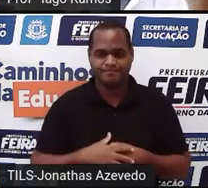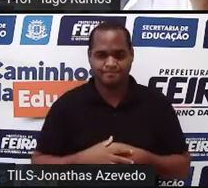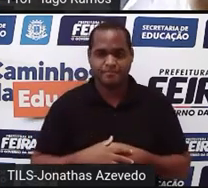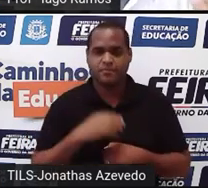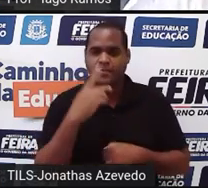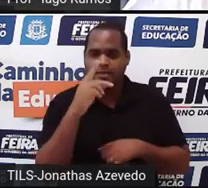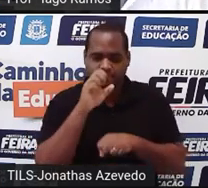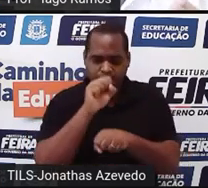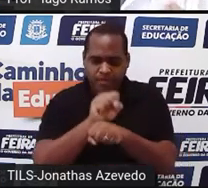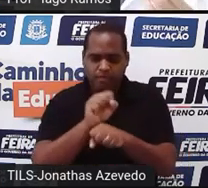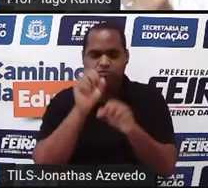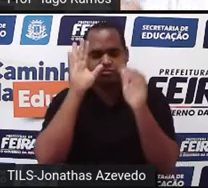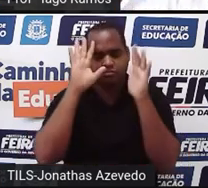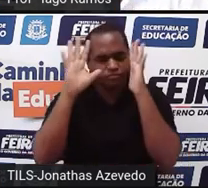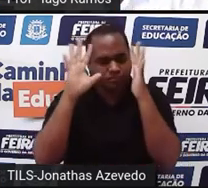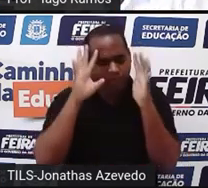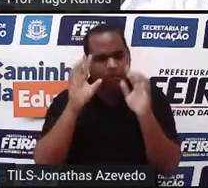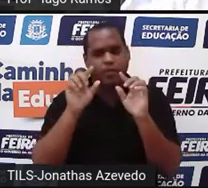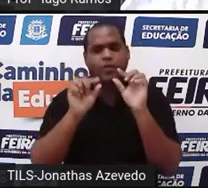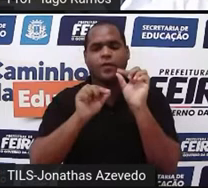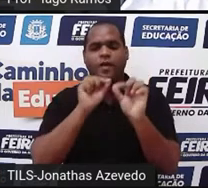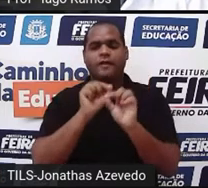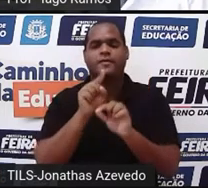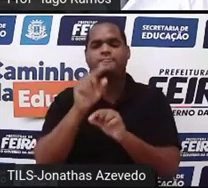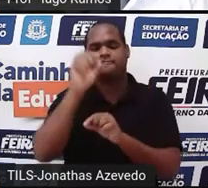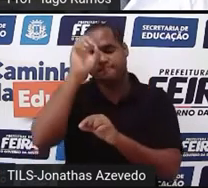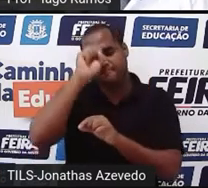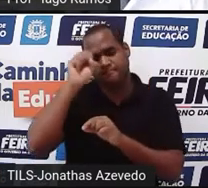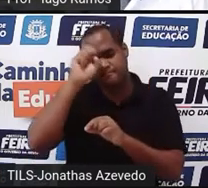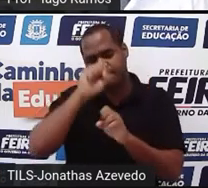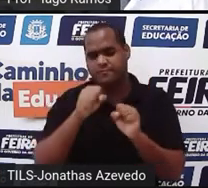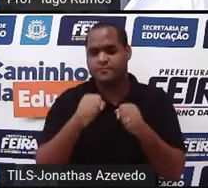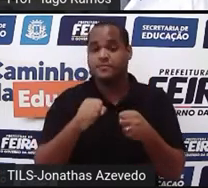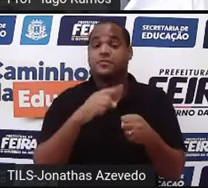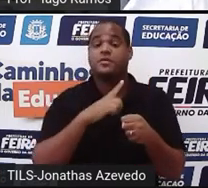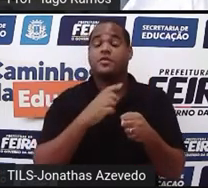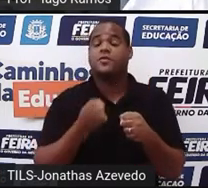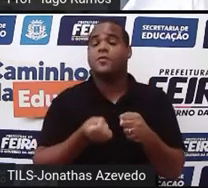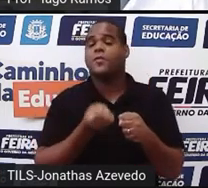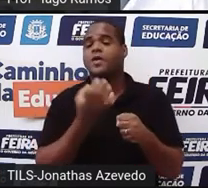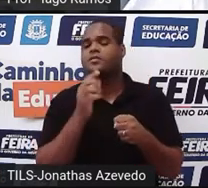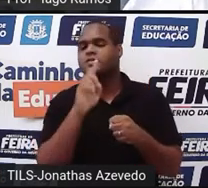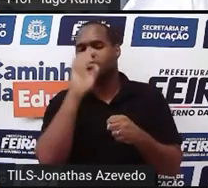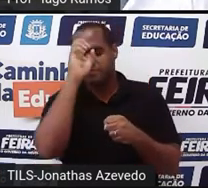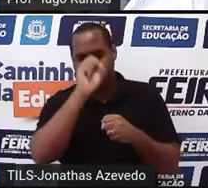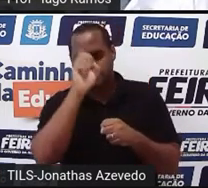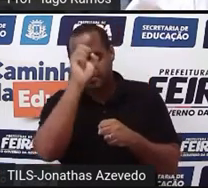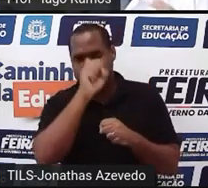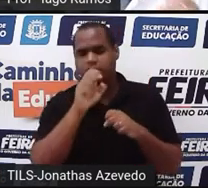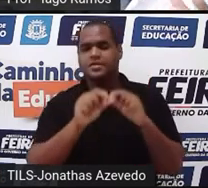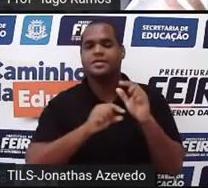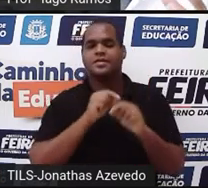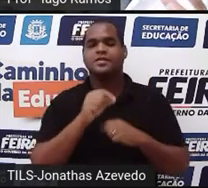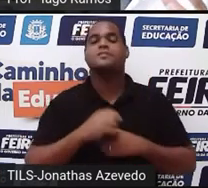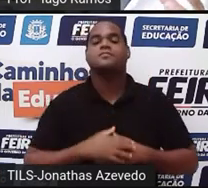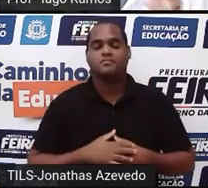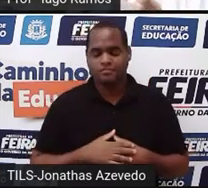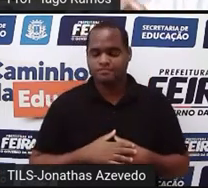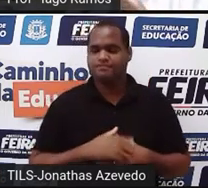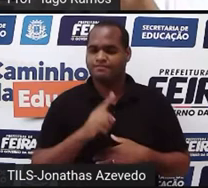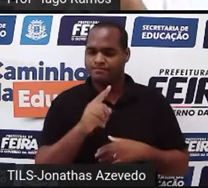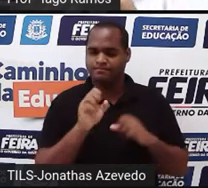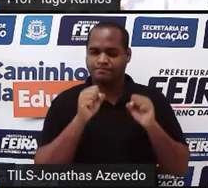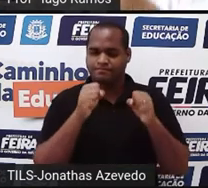parar e pensar no que você está aprendendo e quanto você está aprendendo. Tá? Para você ver, para você